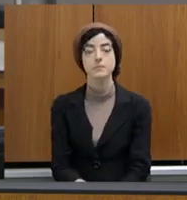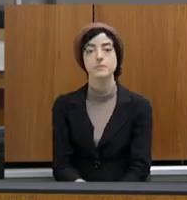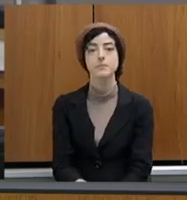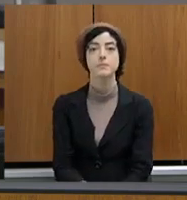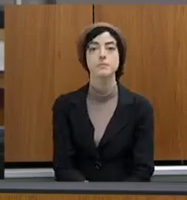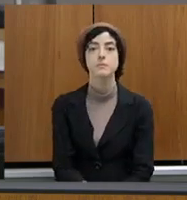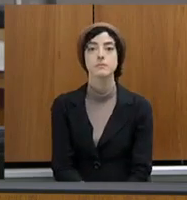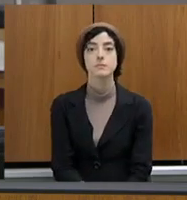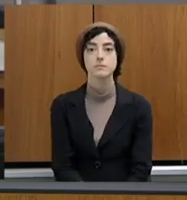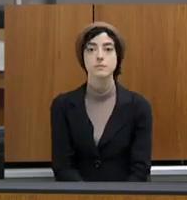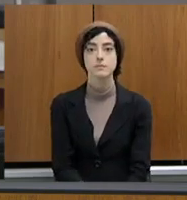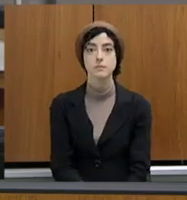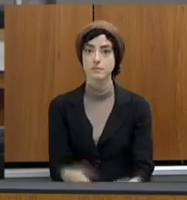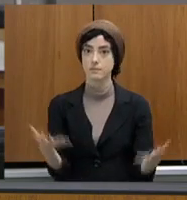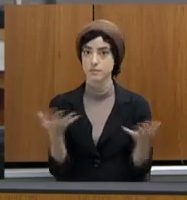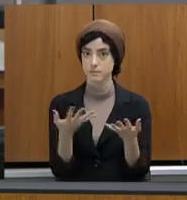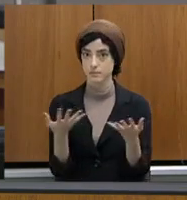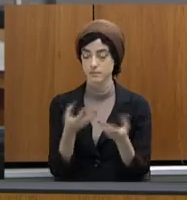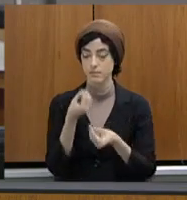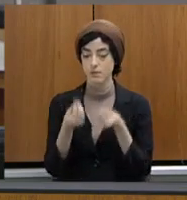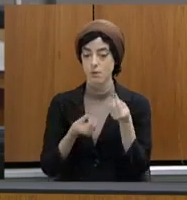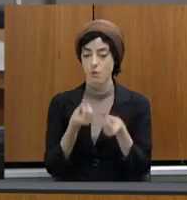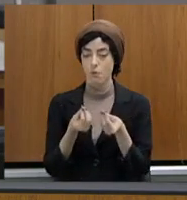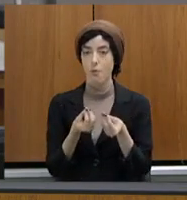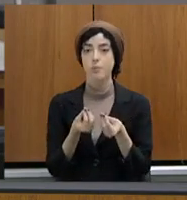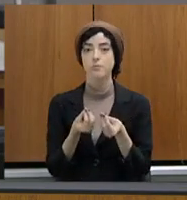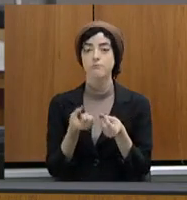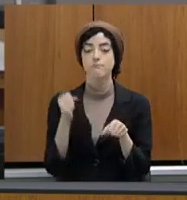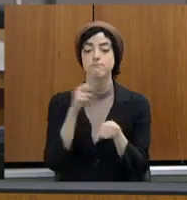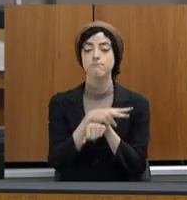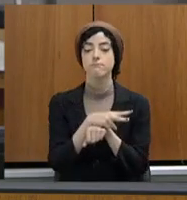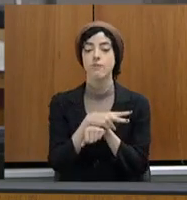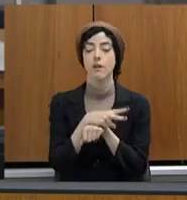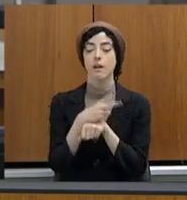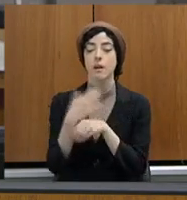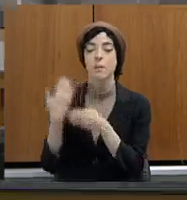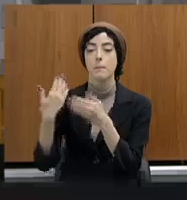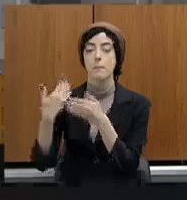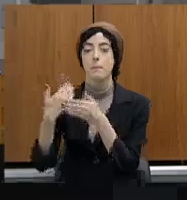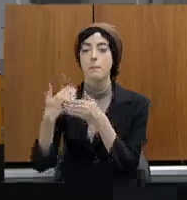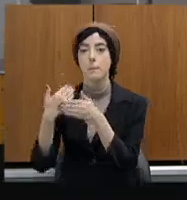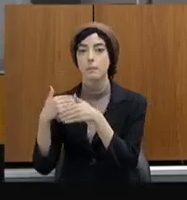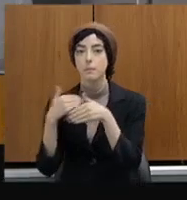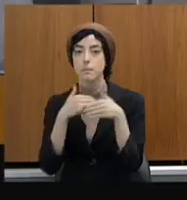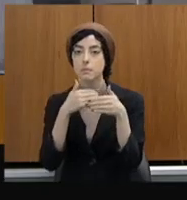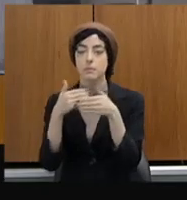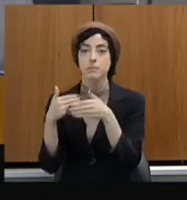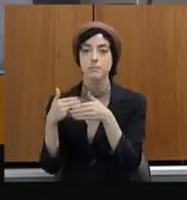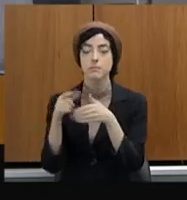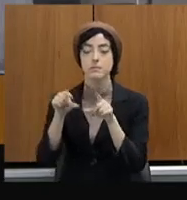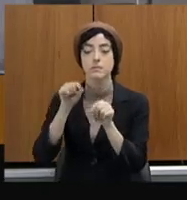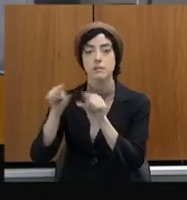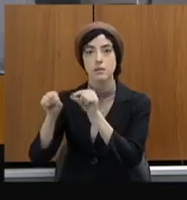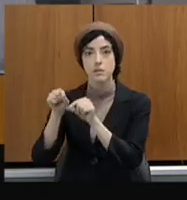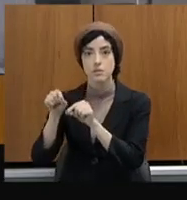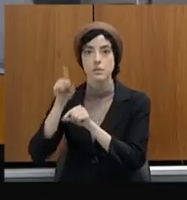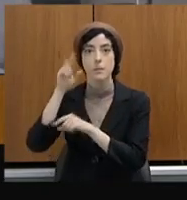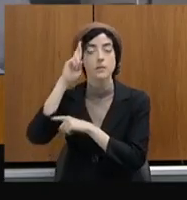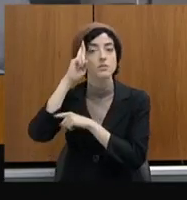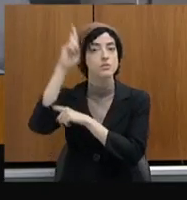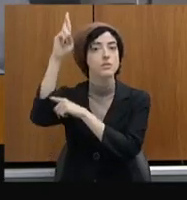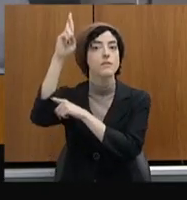Processos seletivos para a chefia. Esta foi uma novidade da